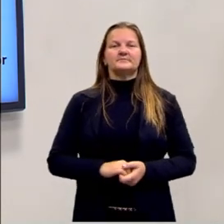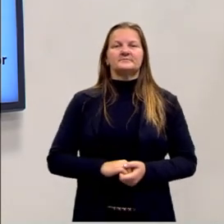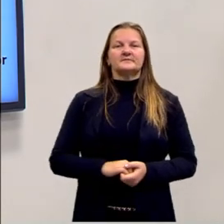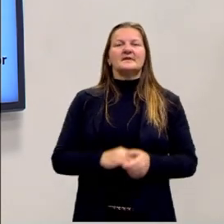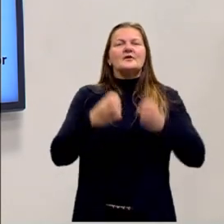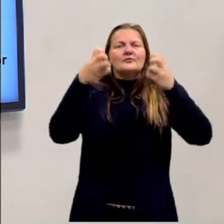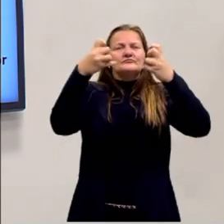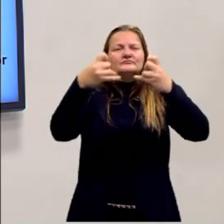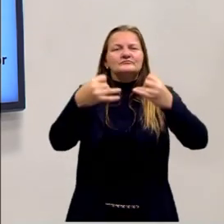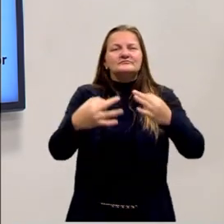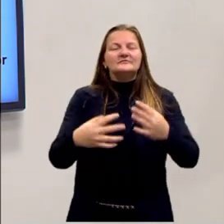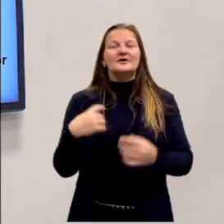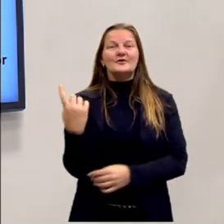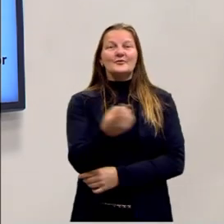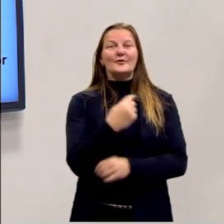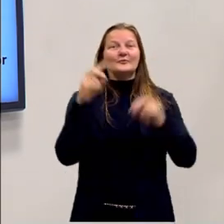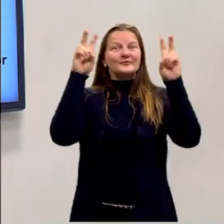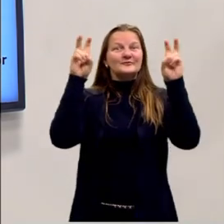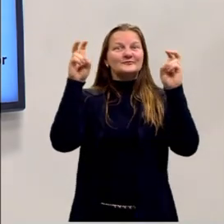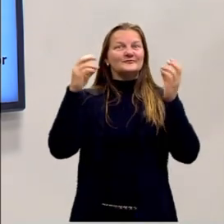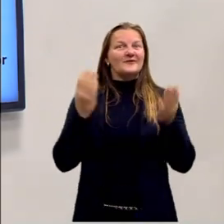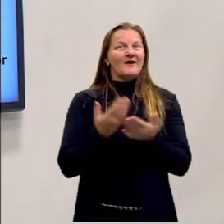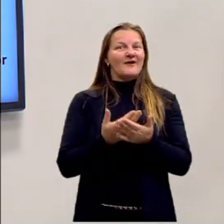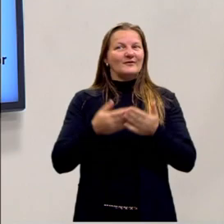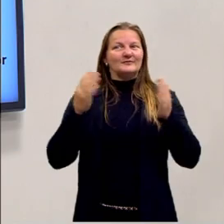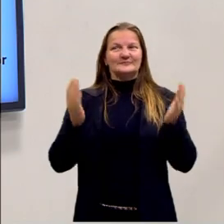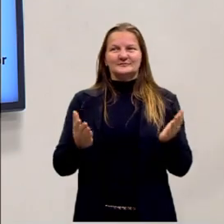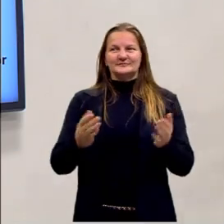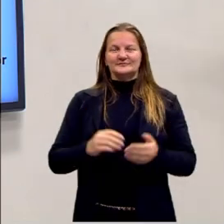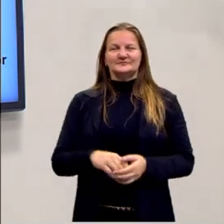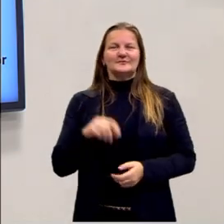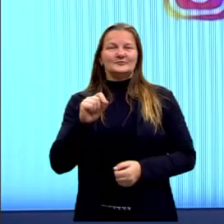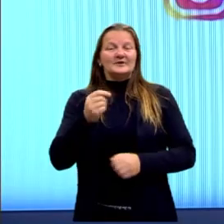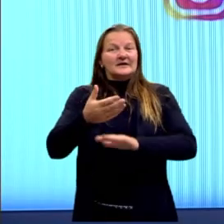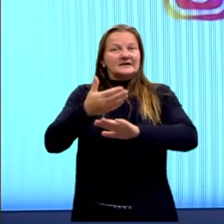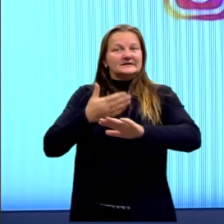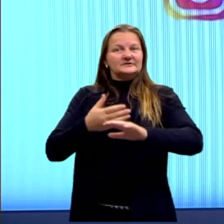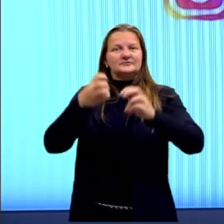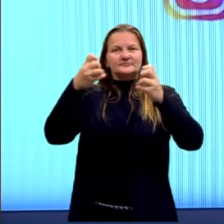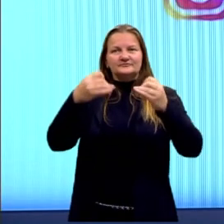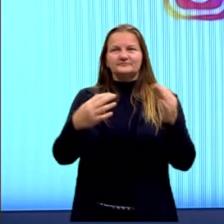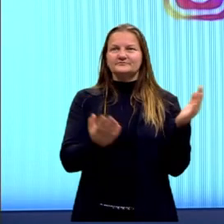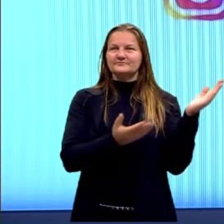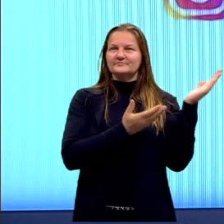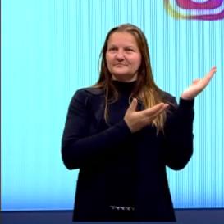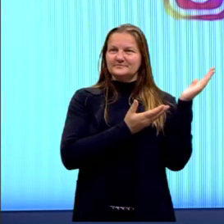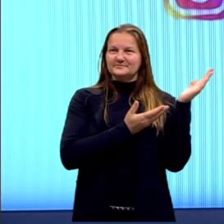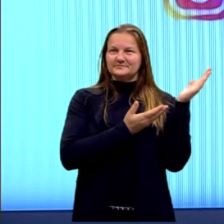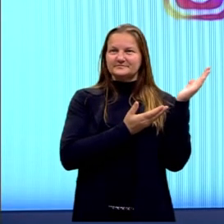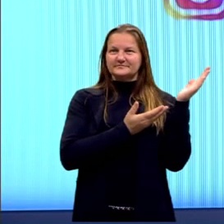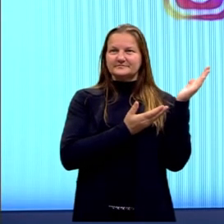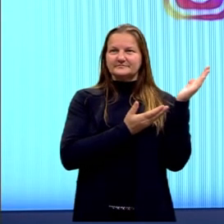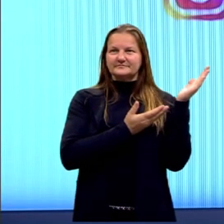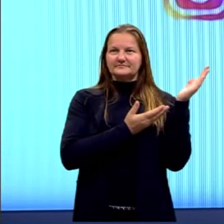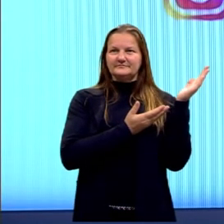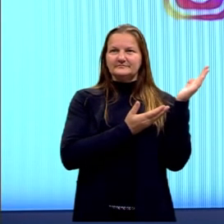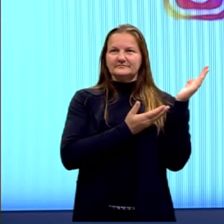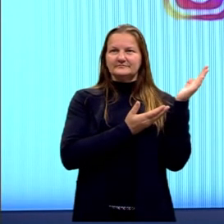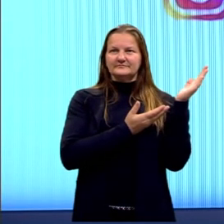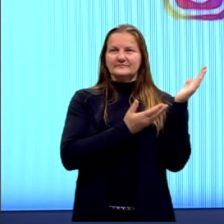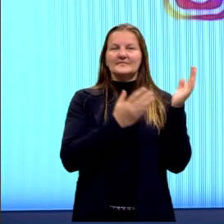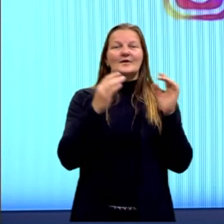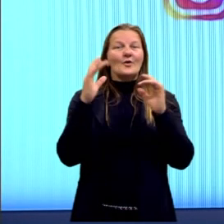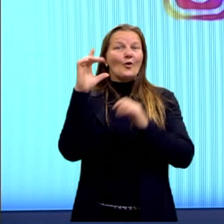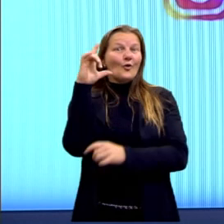com vocês sobre o nosso assunto da aula de hoje. Antes, quero lembrá-los que aqui no cantinho vocês têm o meu